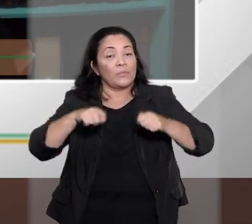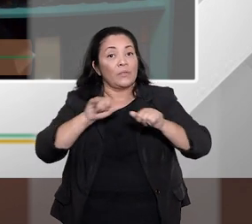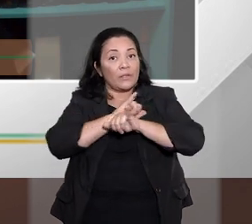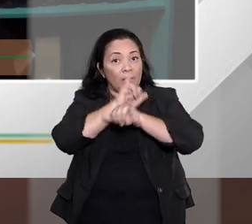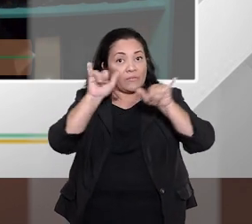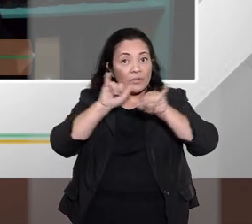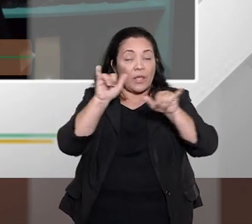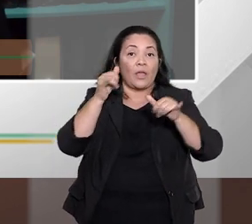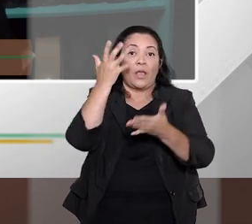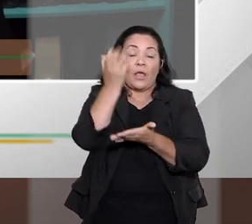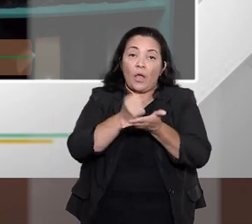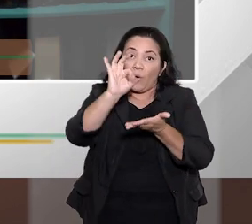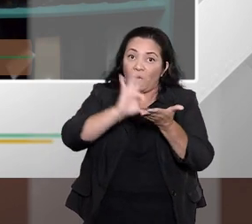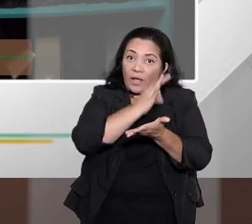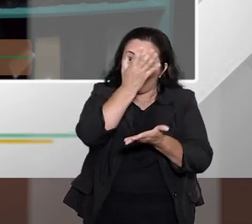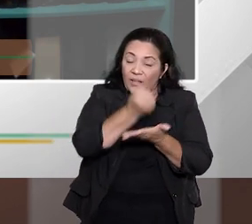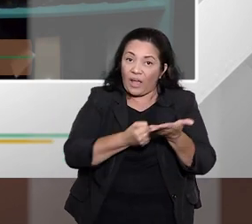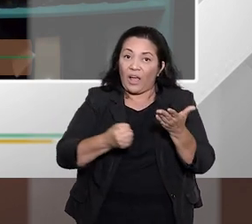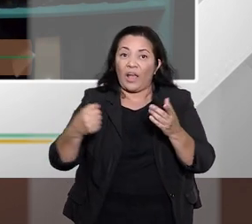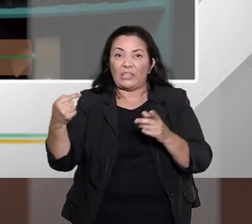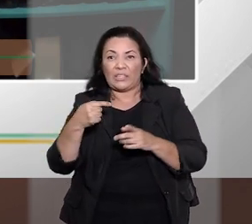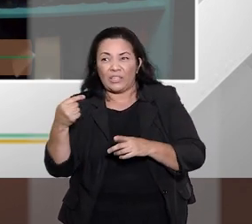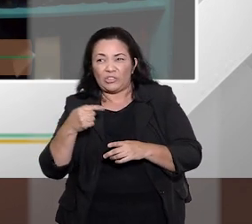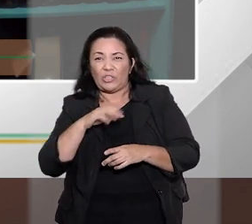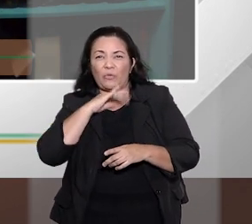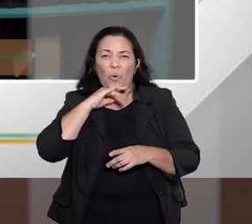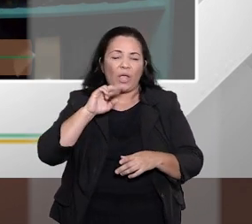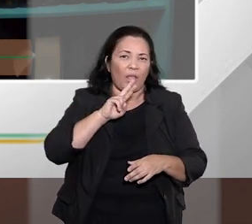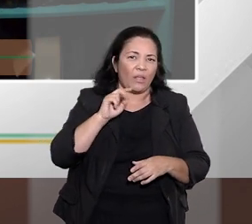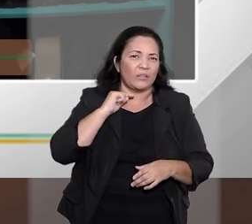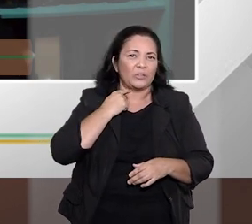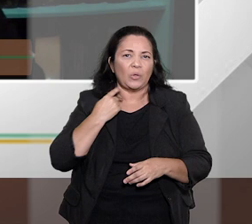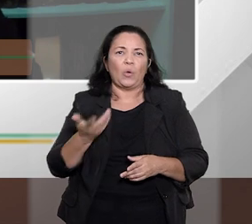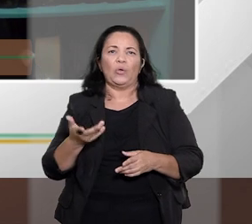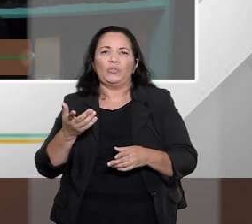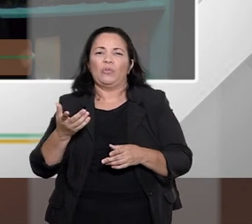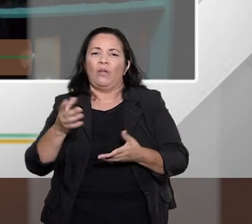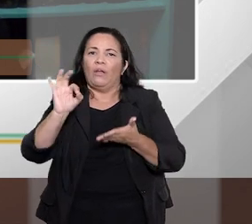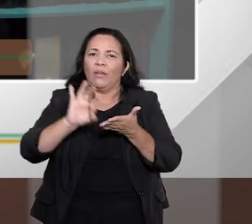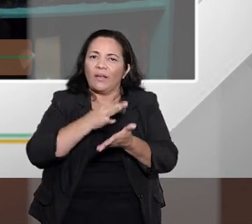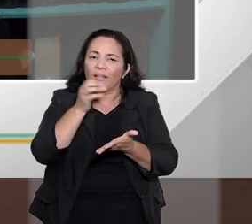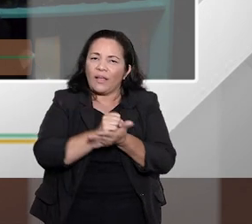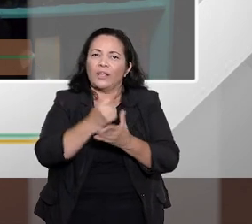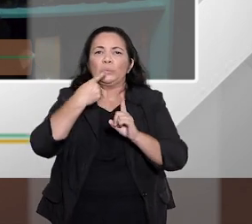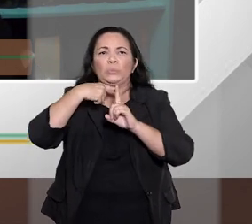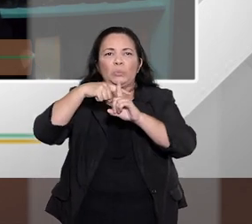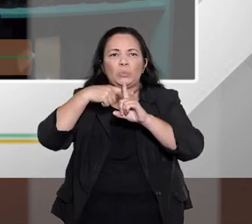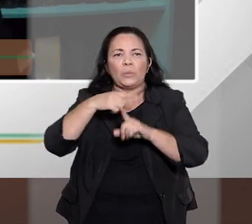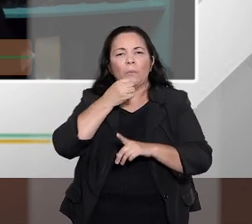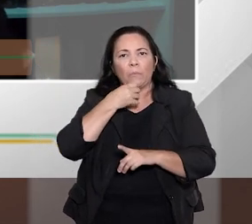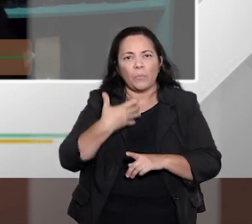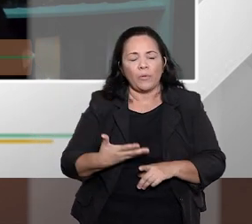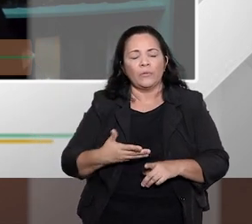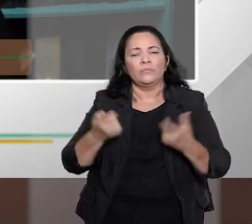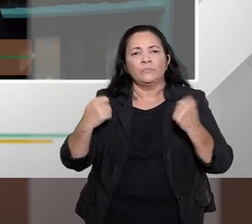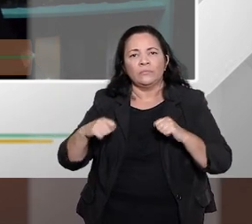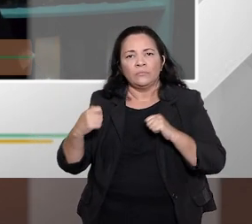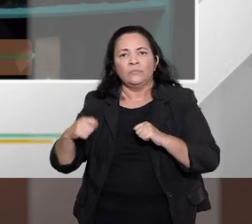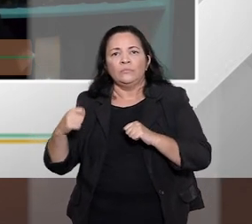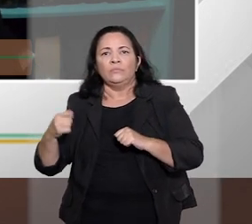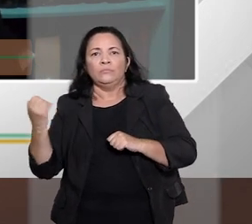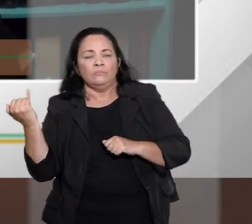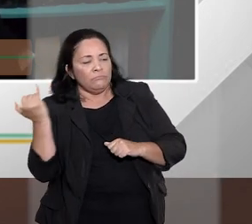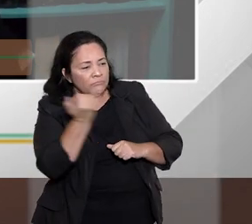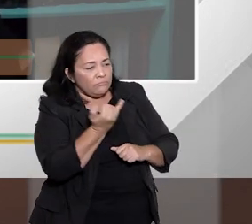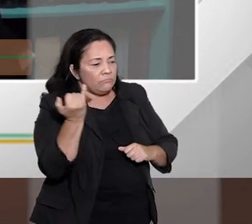como os cadastros negativos, os cadastros positivos, lógico, ele tem a obrigação de buscar junto ao consumidor